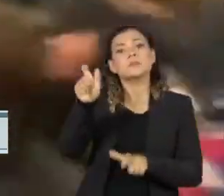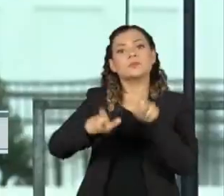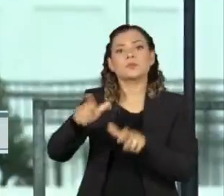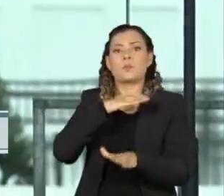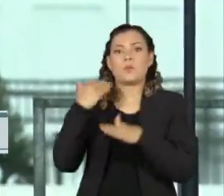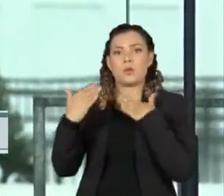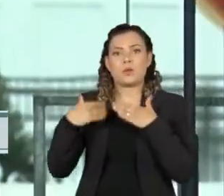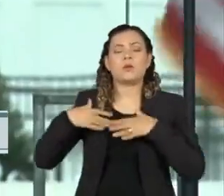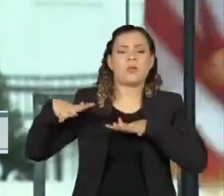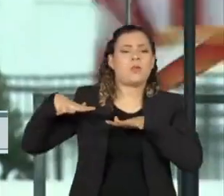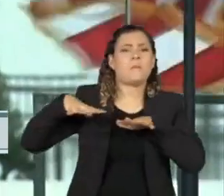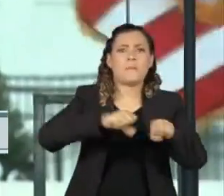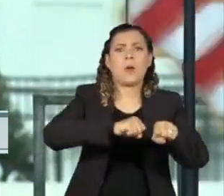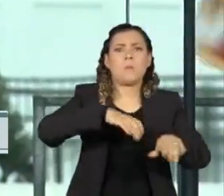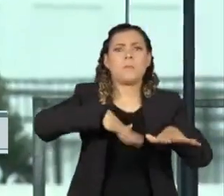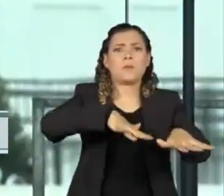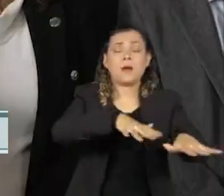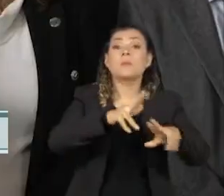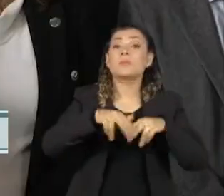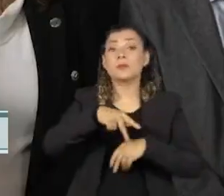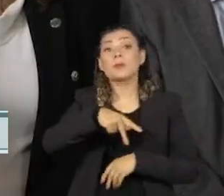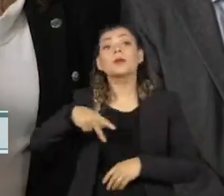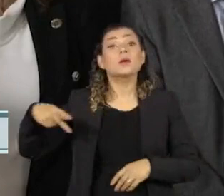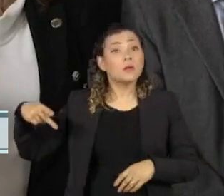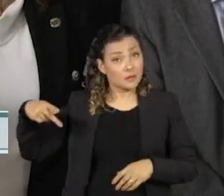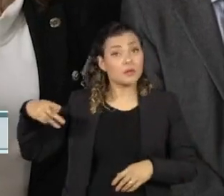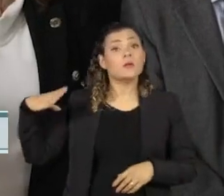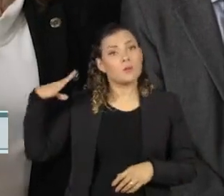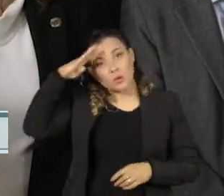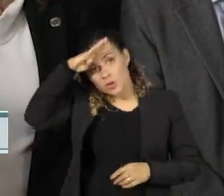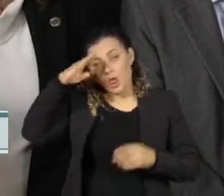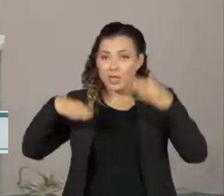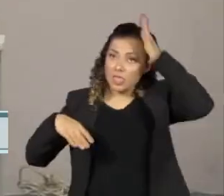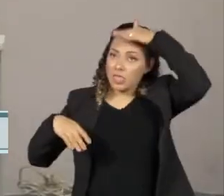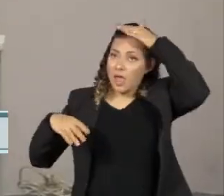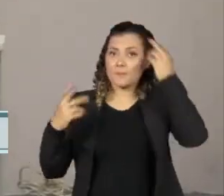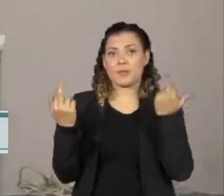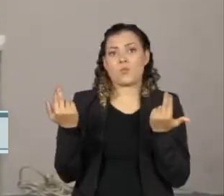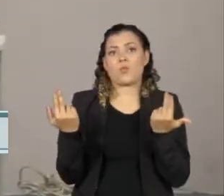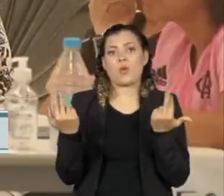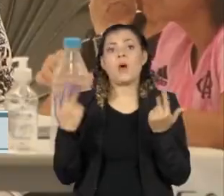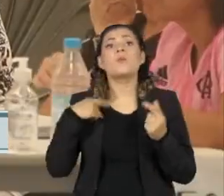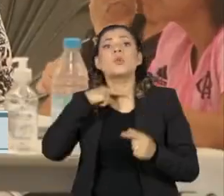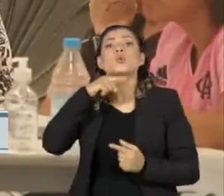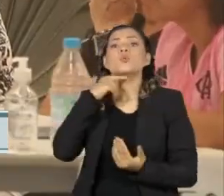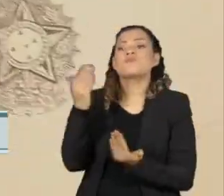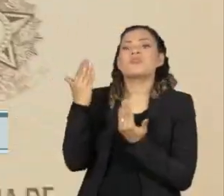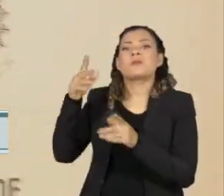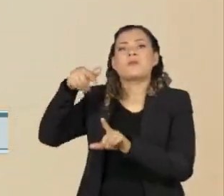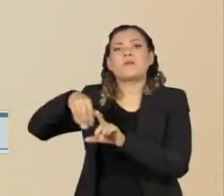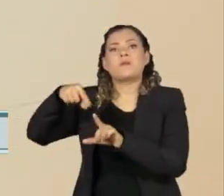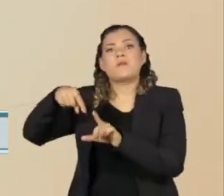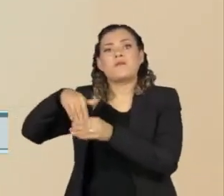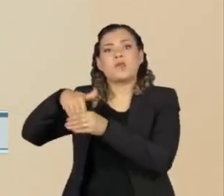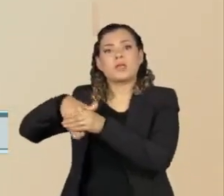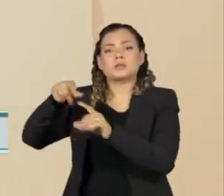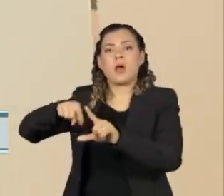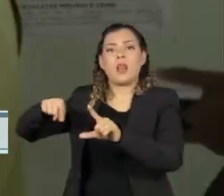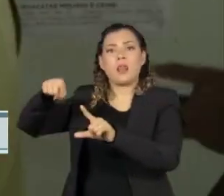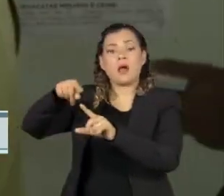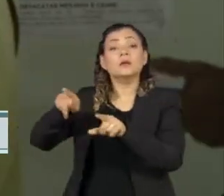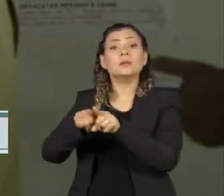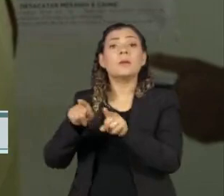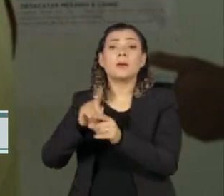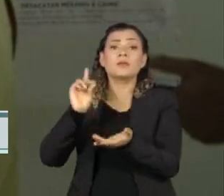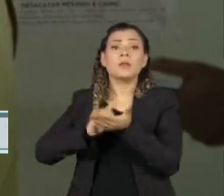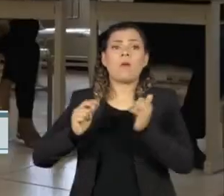morreram. Trump e Bolsonaro seguiram o mesmo método, colocar em dúvida o sistema eleitoral, provocar maneiras de aumentar a